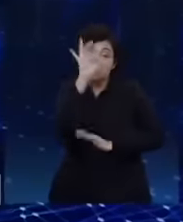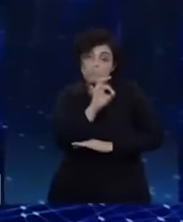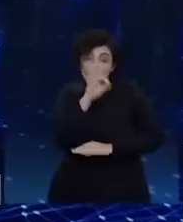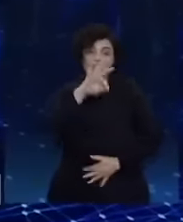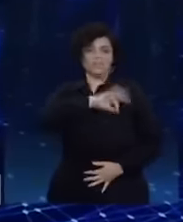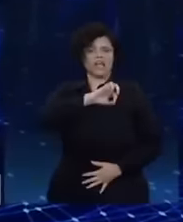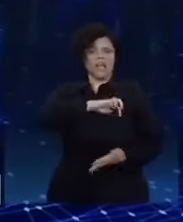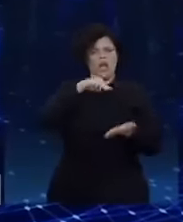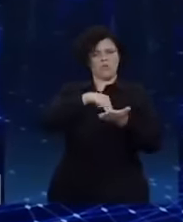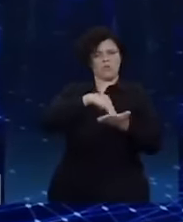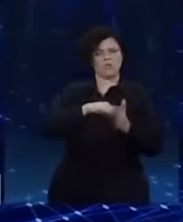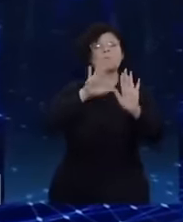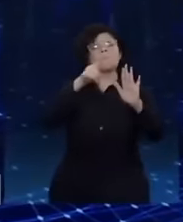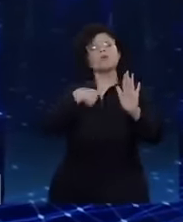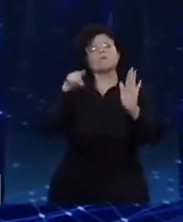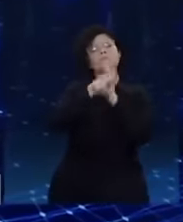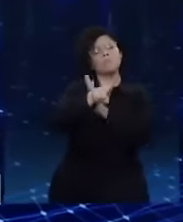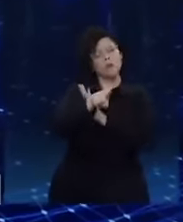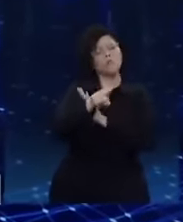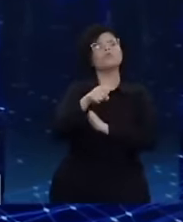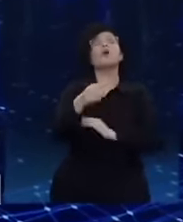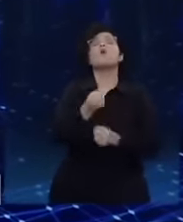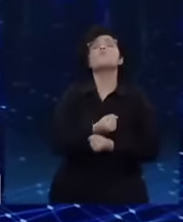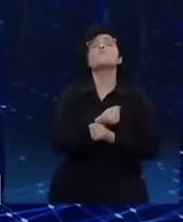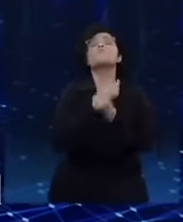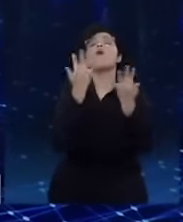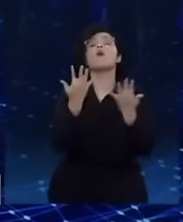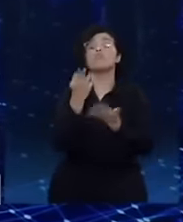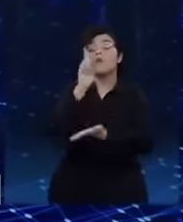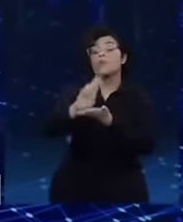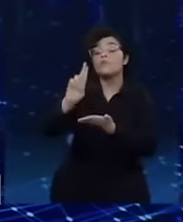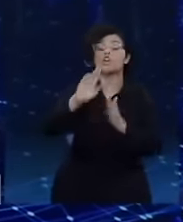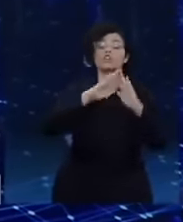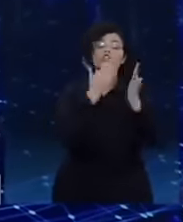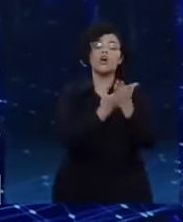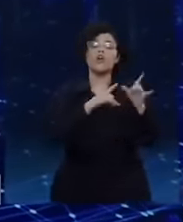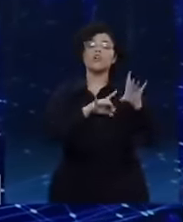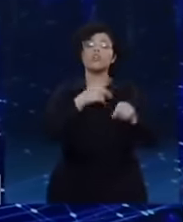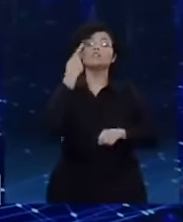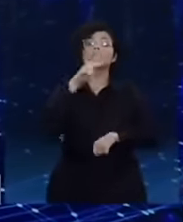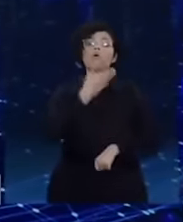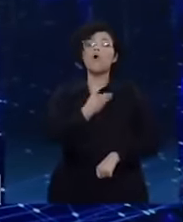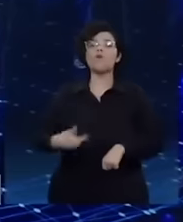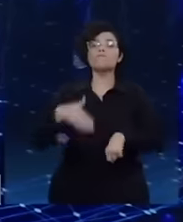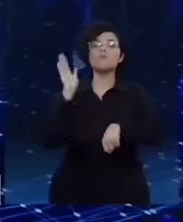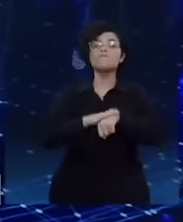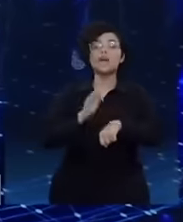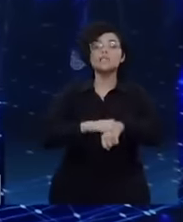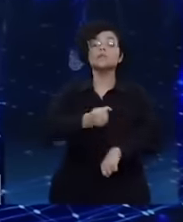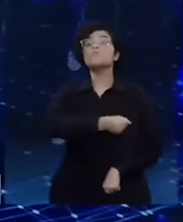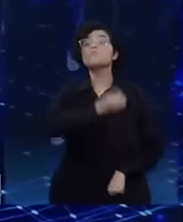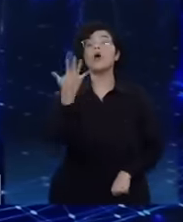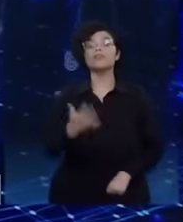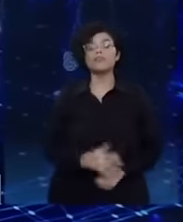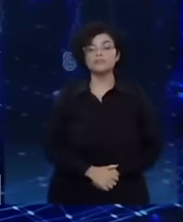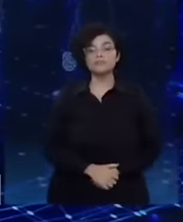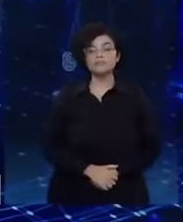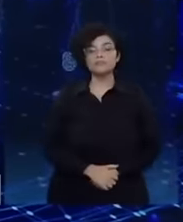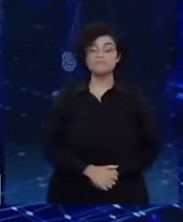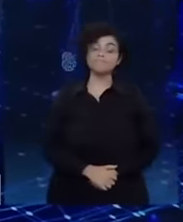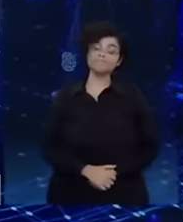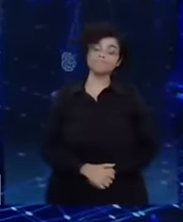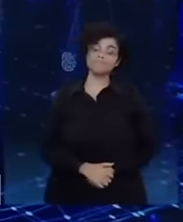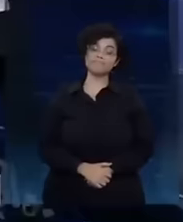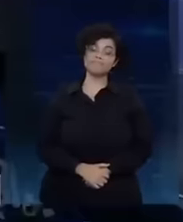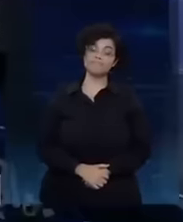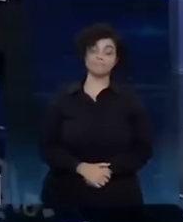inicial. Quantas universidades e escolas técnicas o seu governo fez? Sr. Lula, durante a pandemia,